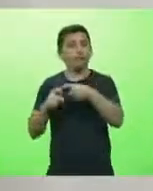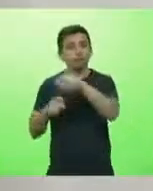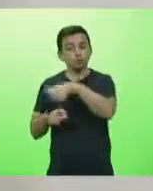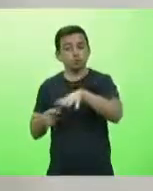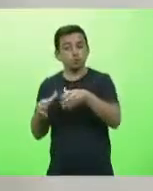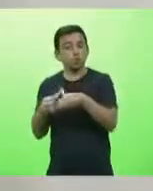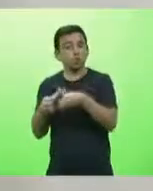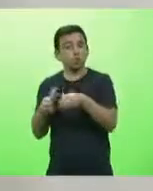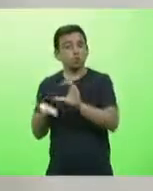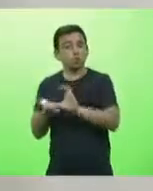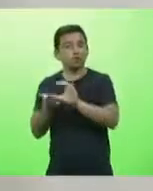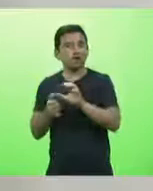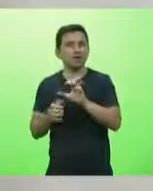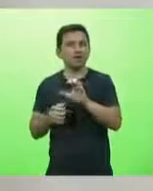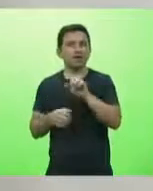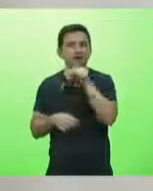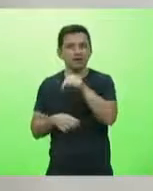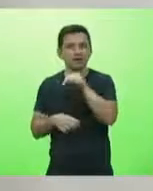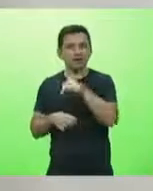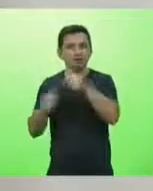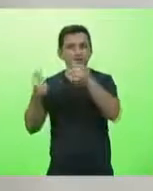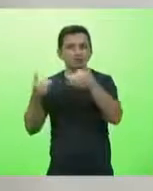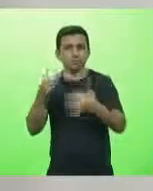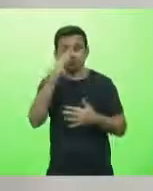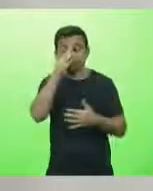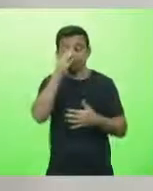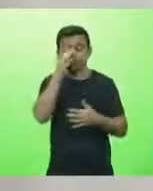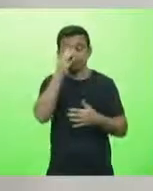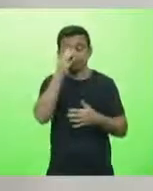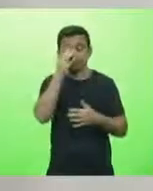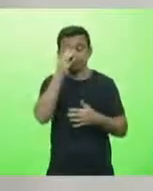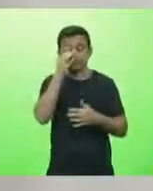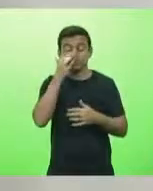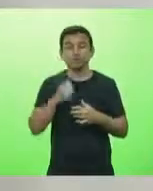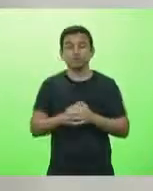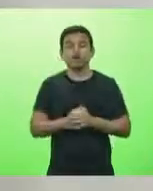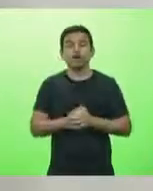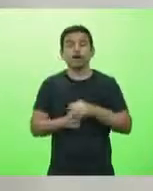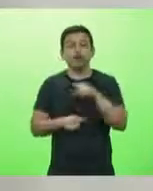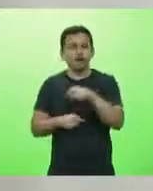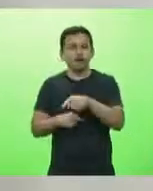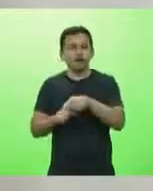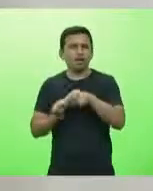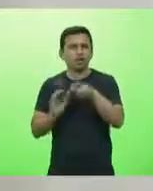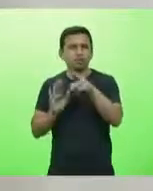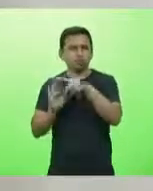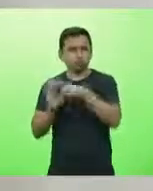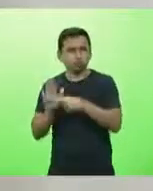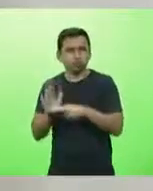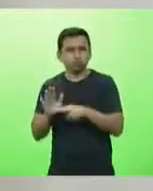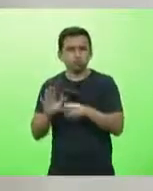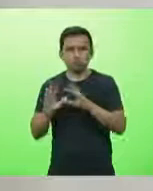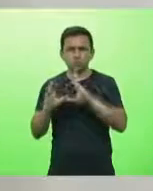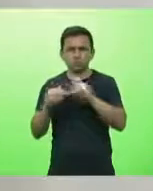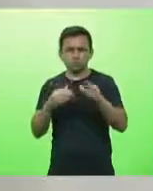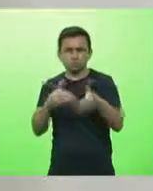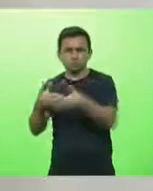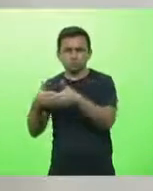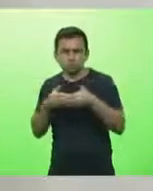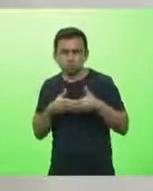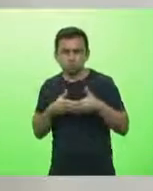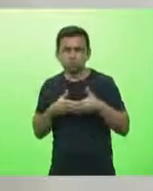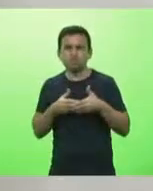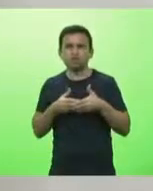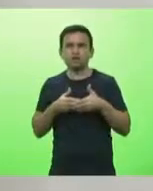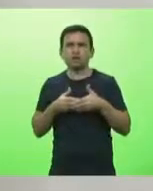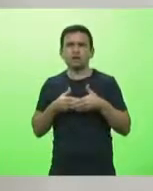Conselho Regional de Medicina que dizem o seguinte, a medida do lockdown já se mostrou ineficaz, a tentatória